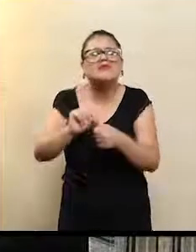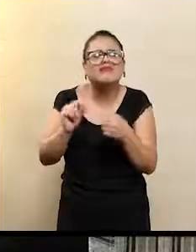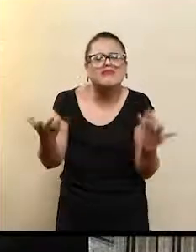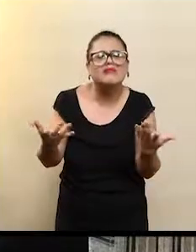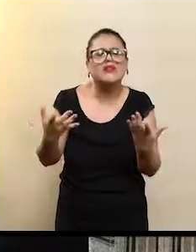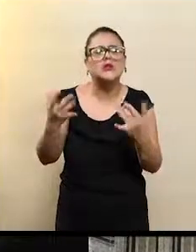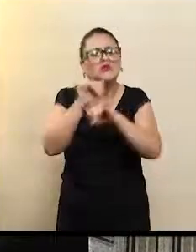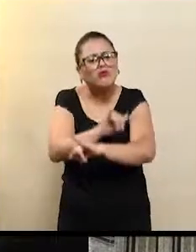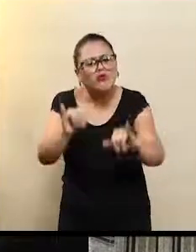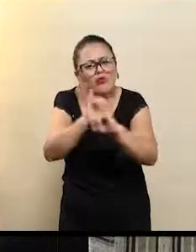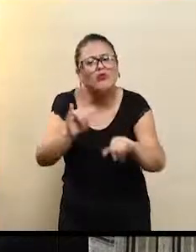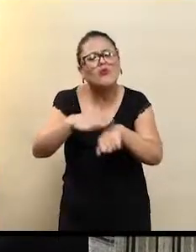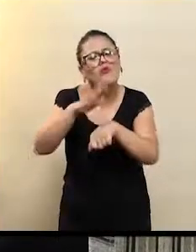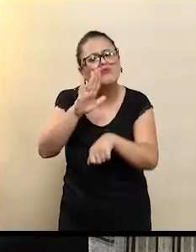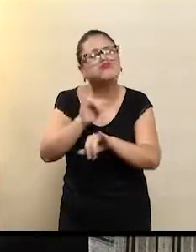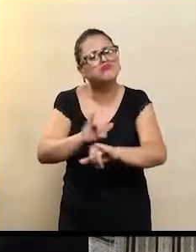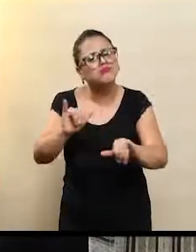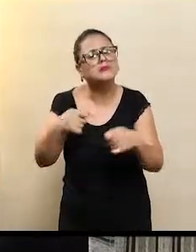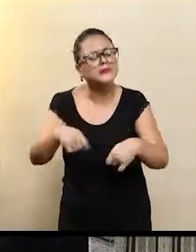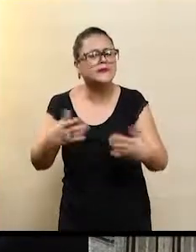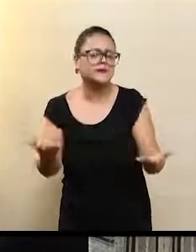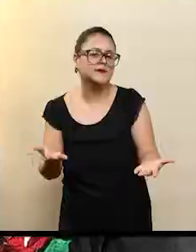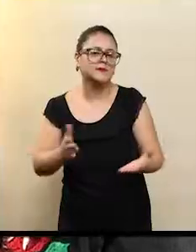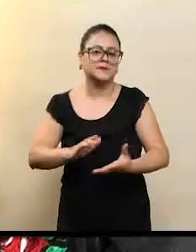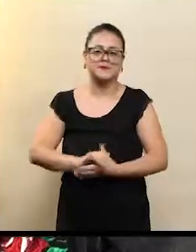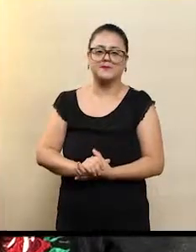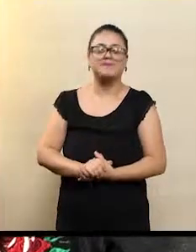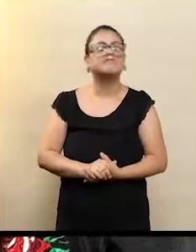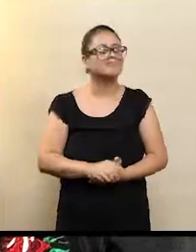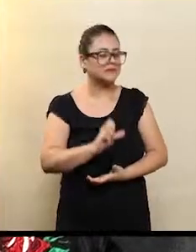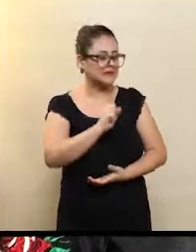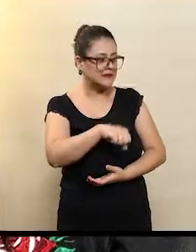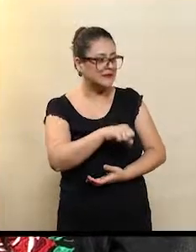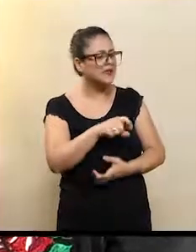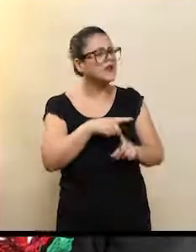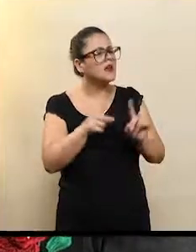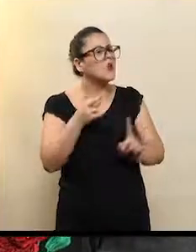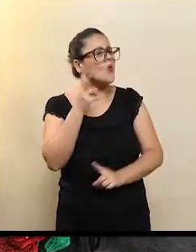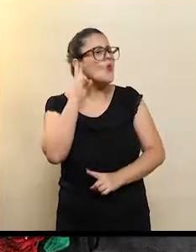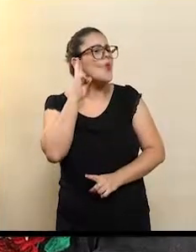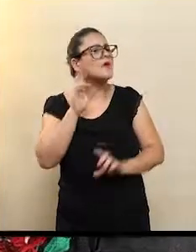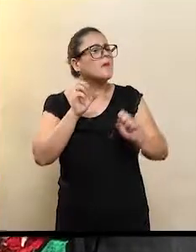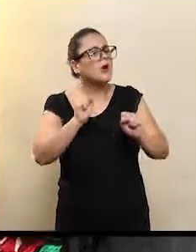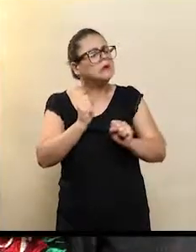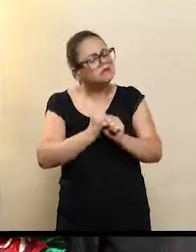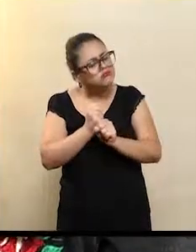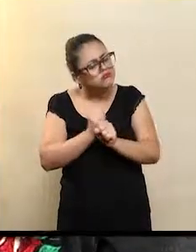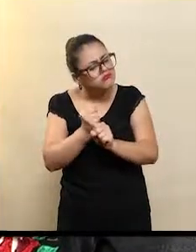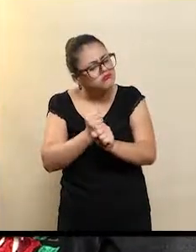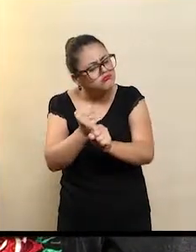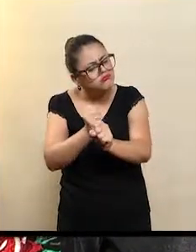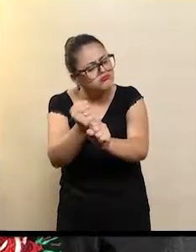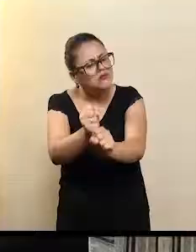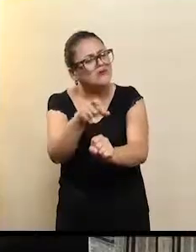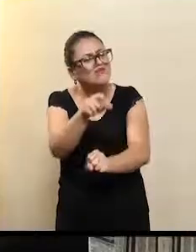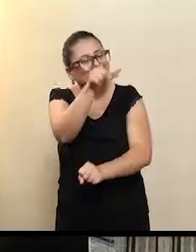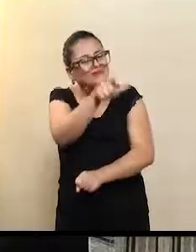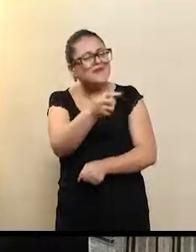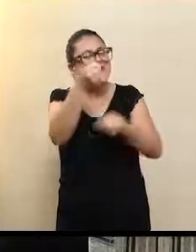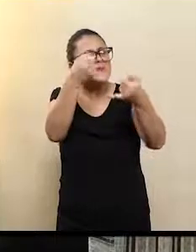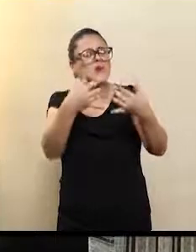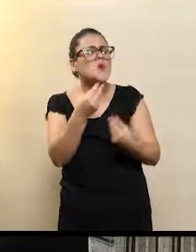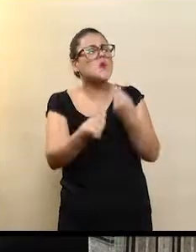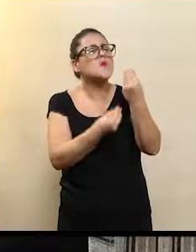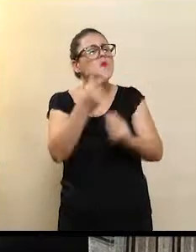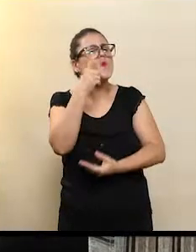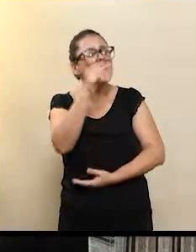mais, né? Sim. E a surdez, ela pode ser adquirida ao longo dos anos, né, professor? Como você mesmo comentou. Como é que a gente